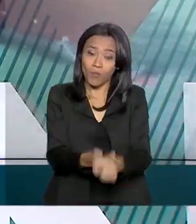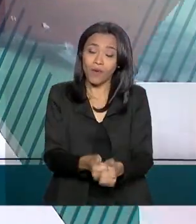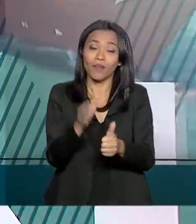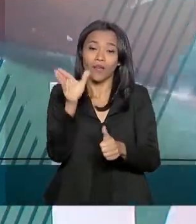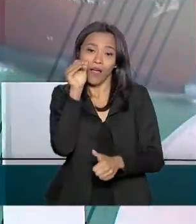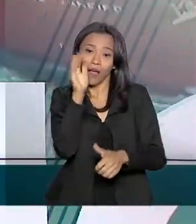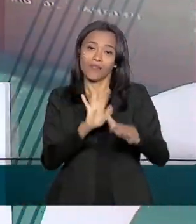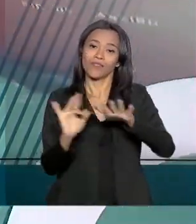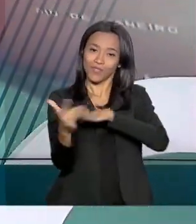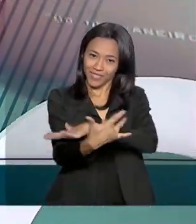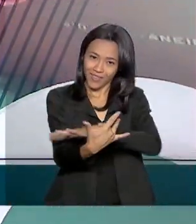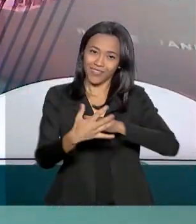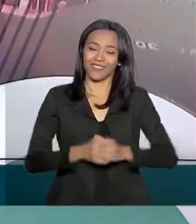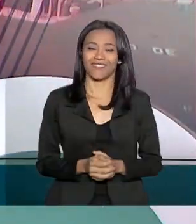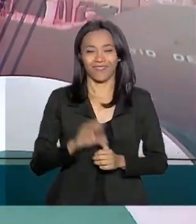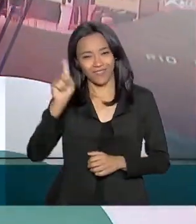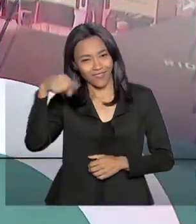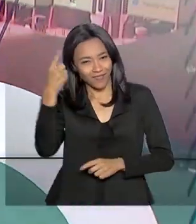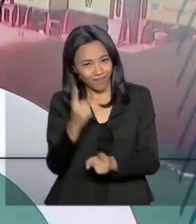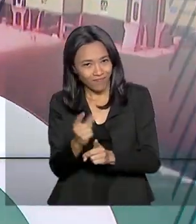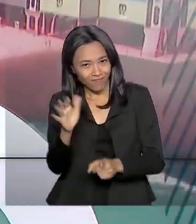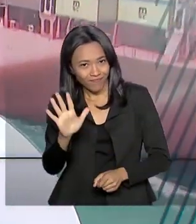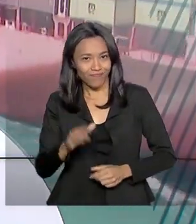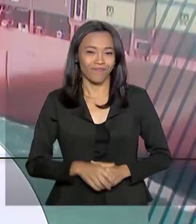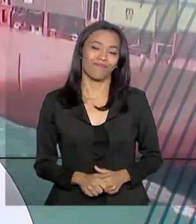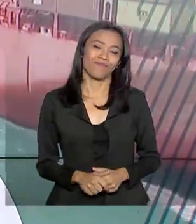pelas nossas redes sociais. Até a próxima!